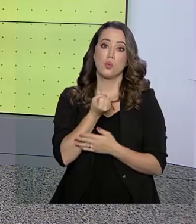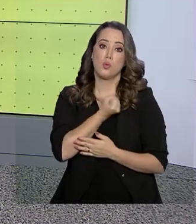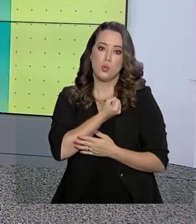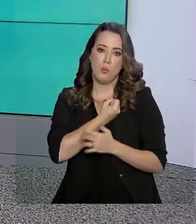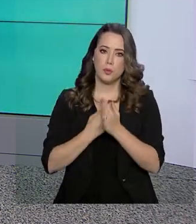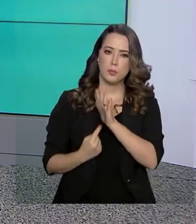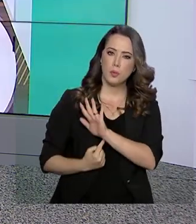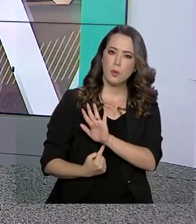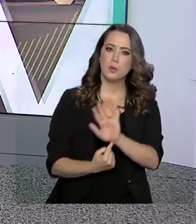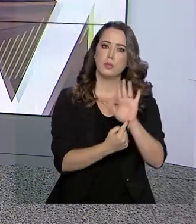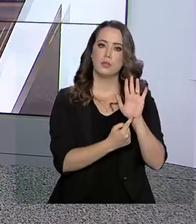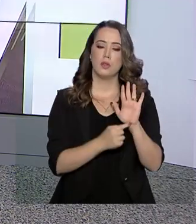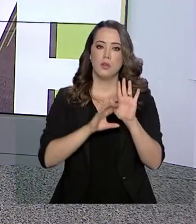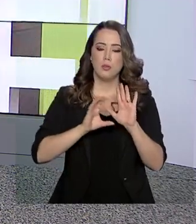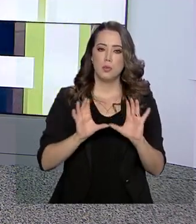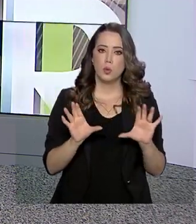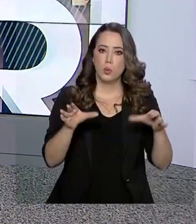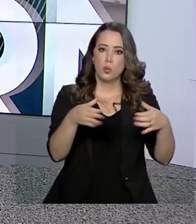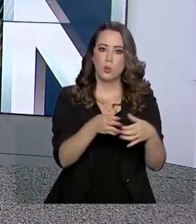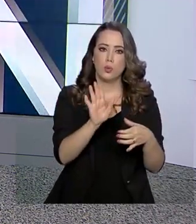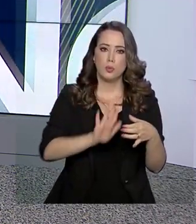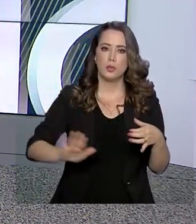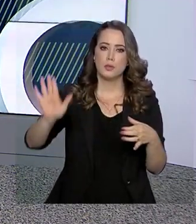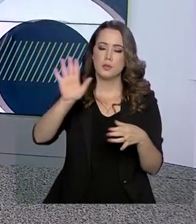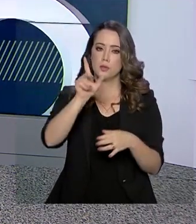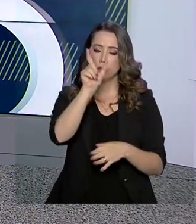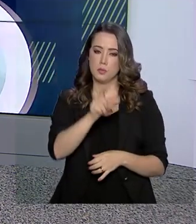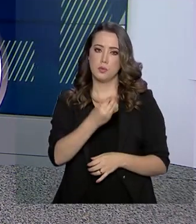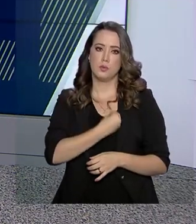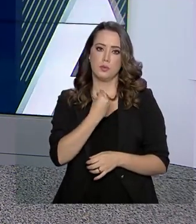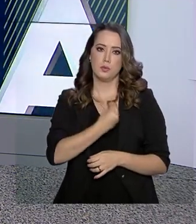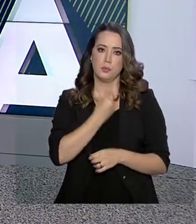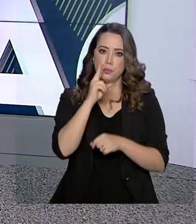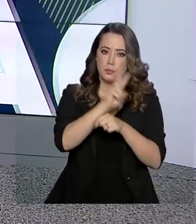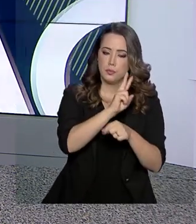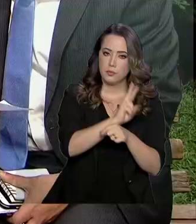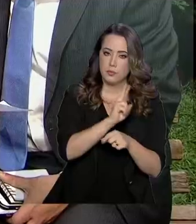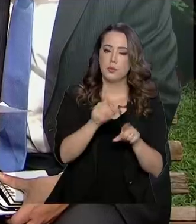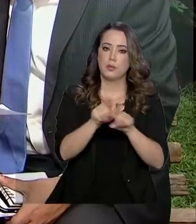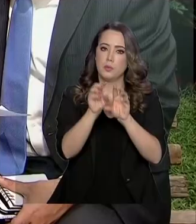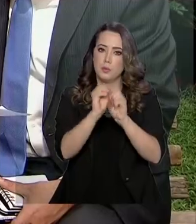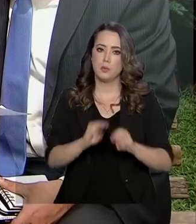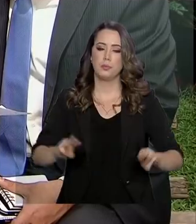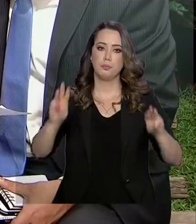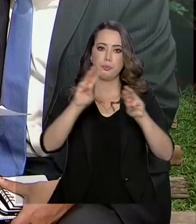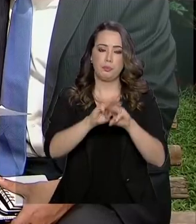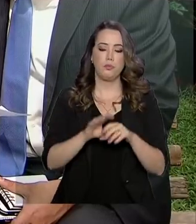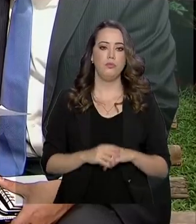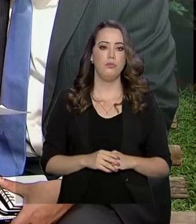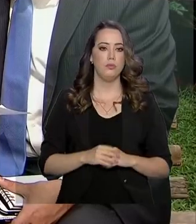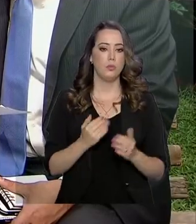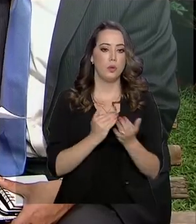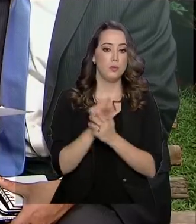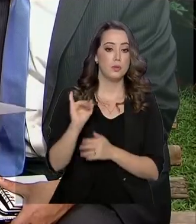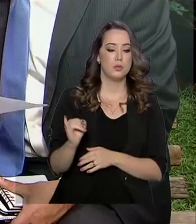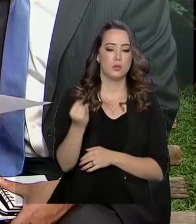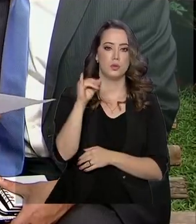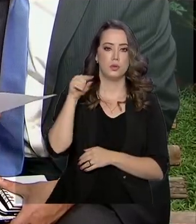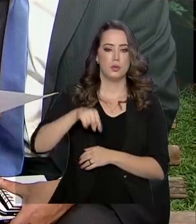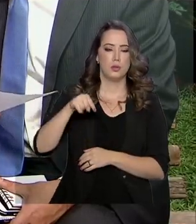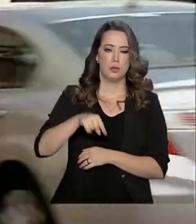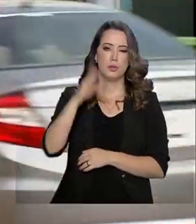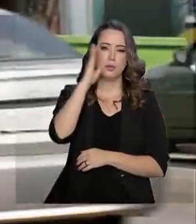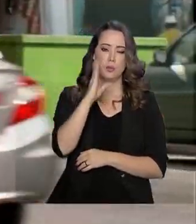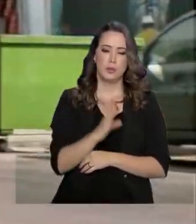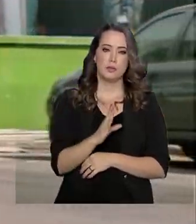divulgado pelo Comitê Nacional para os Refugiados e pelas Nações Unidas. Desde janeiro, Gerson tenta refazer a vida no